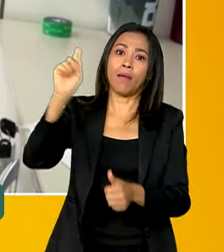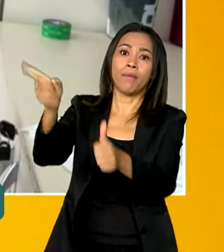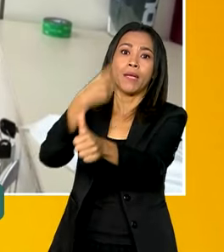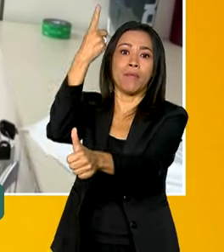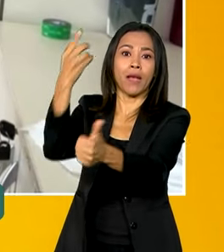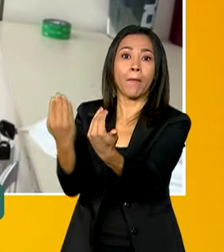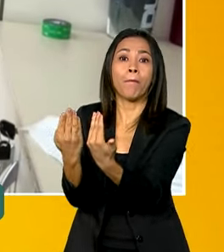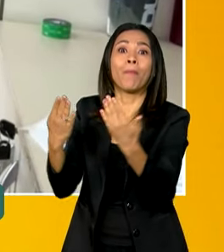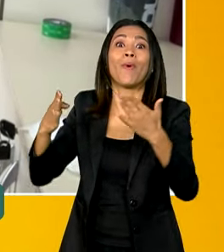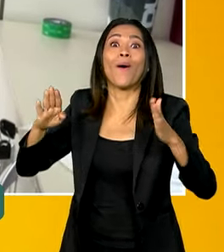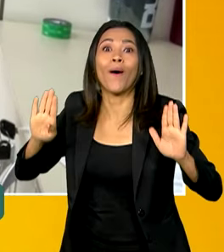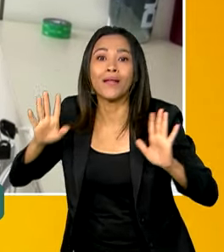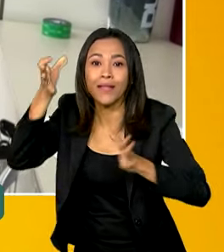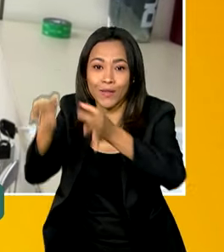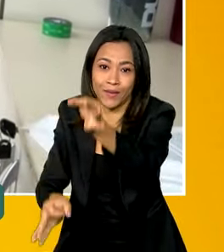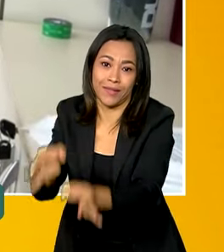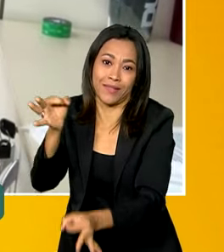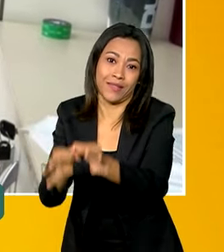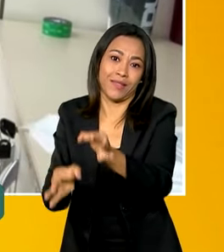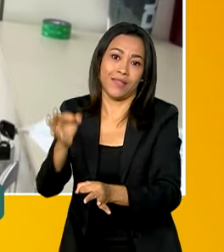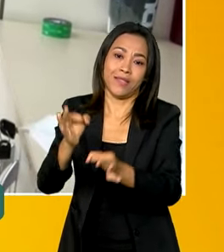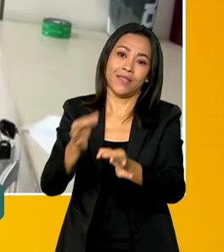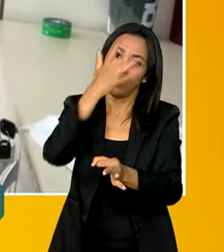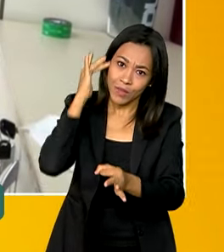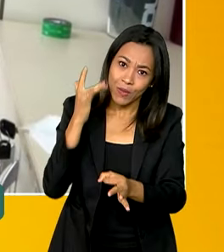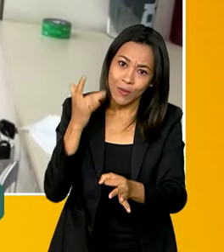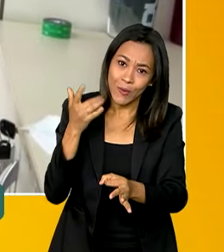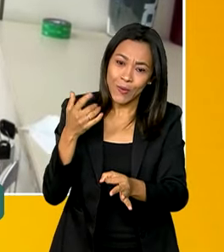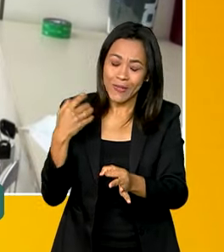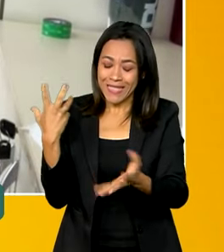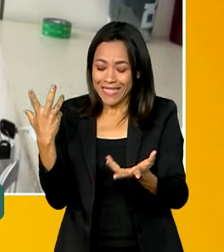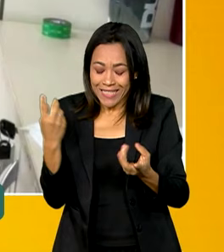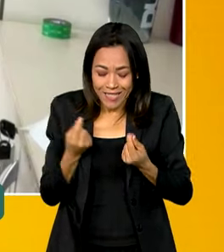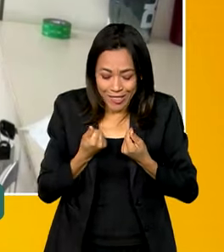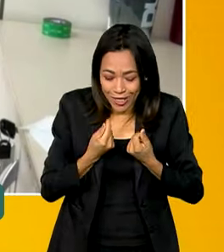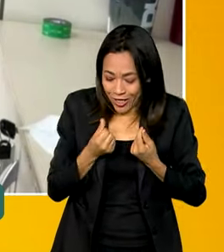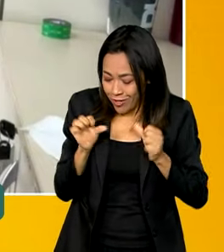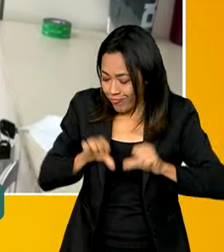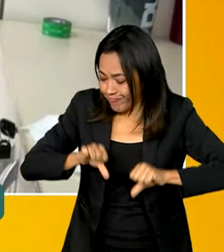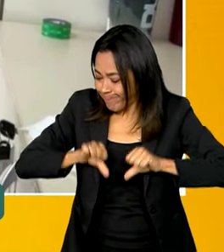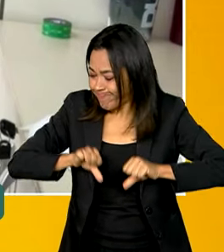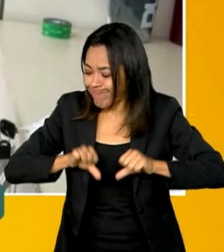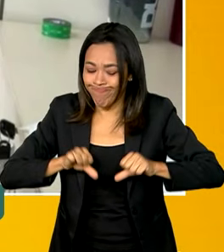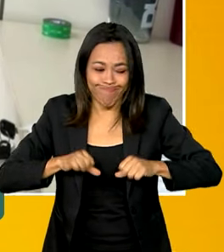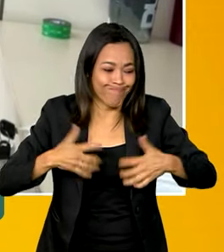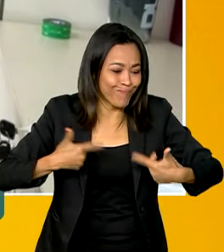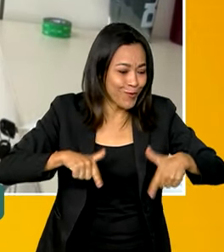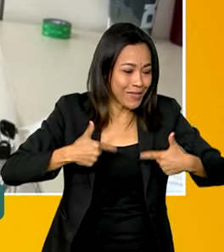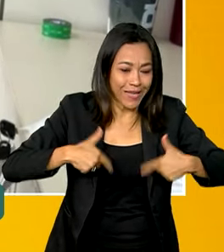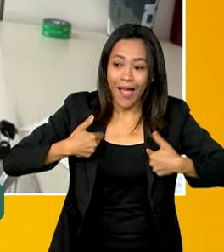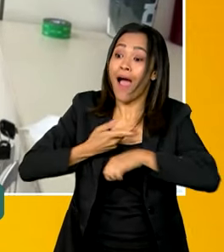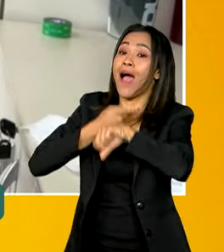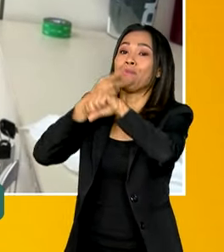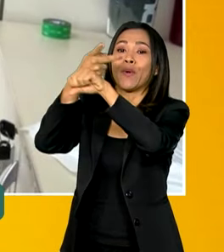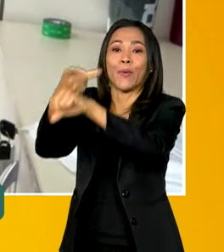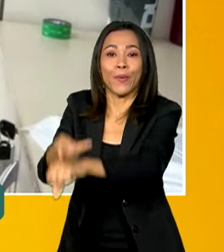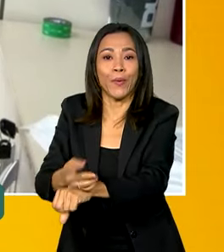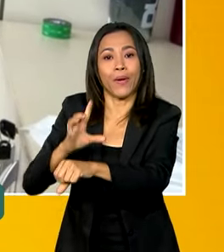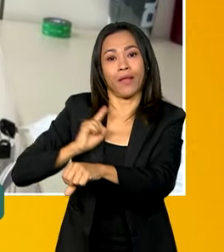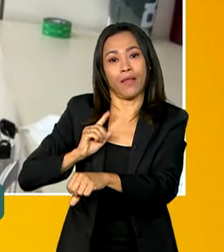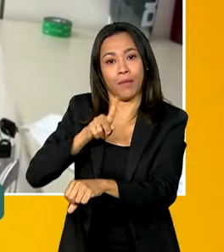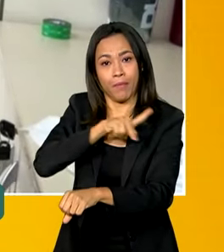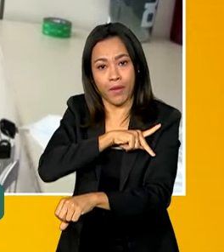porta que as pessoas, especialmente pessoas em situação de minoridade econômica, vai bater para pedir ajuda. Só que,